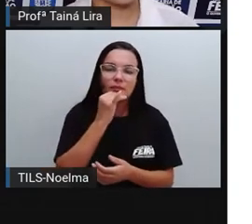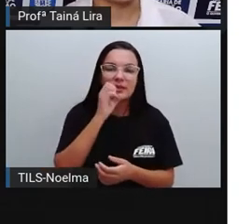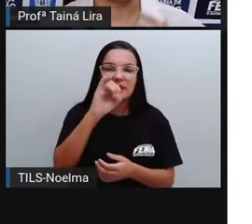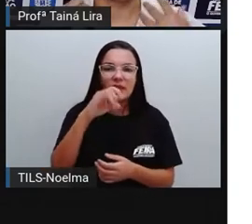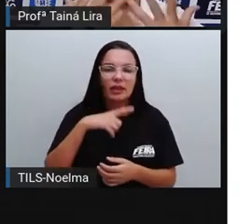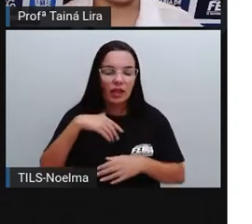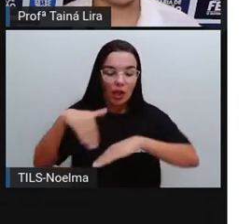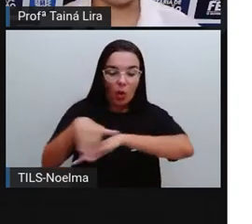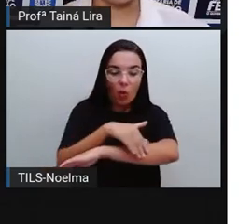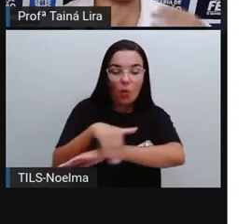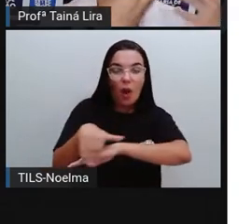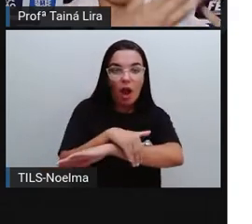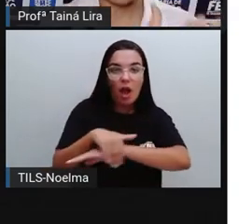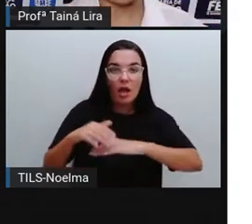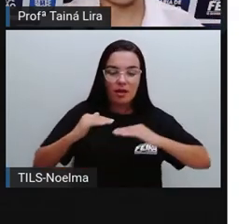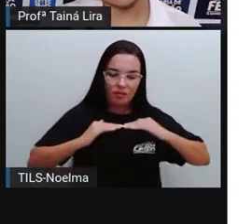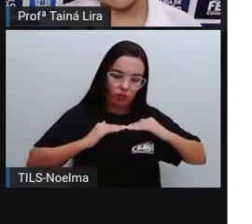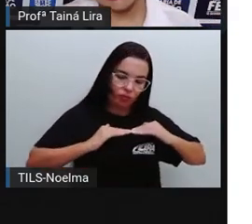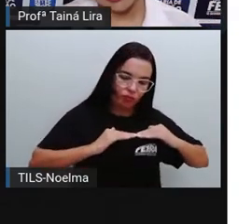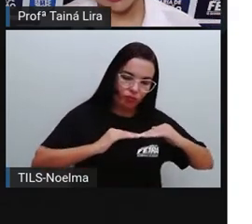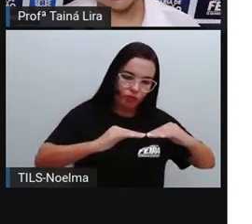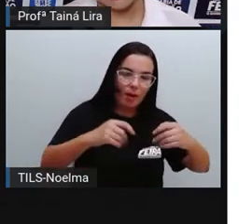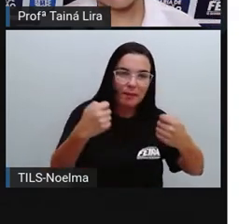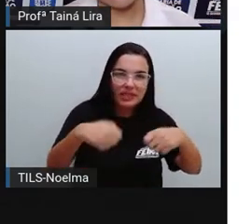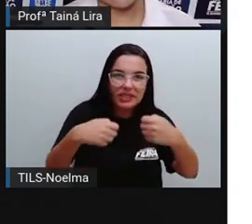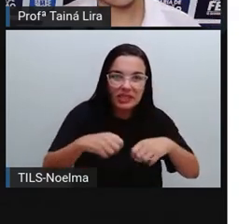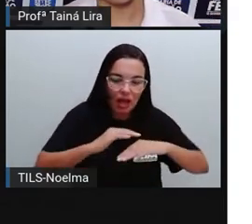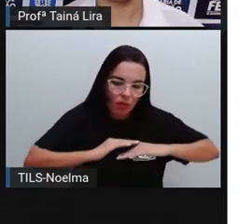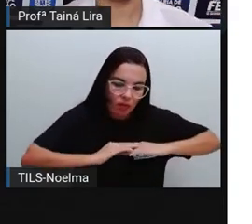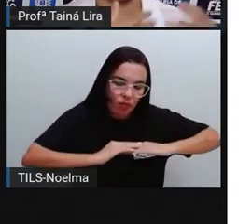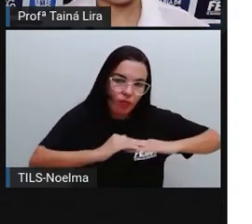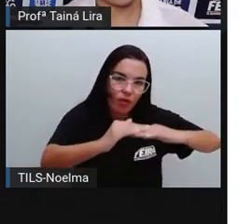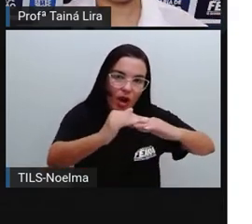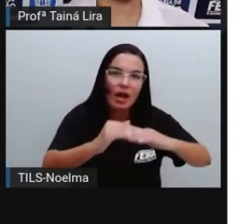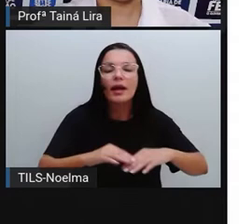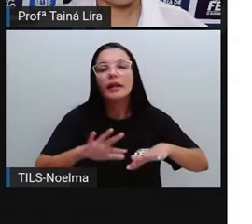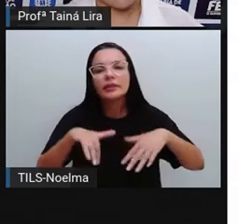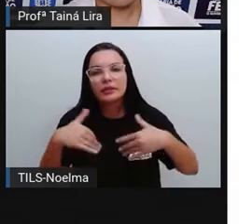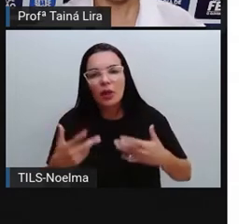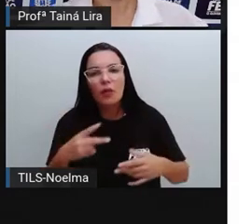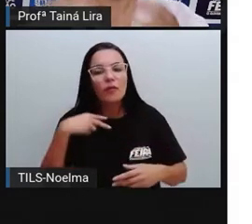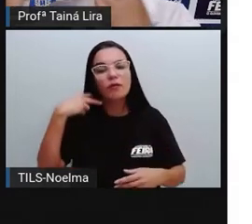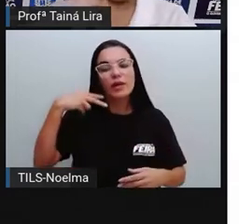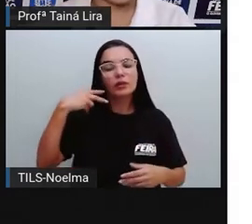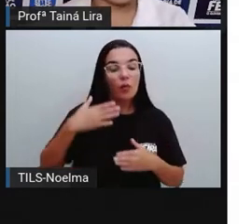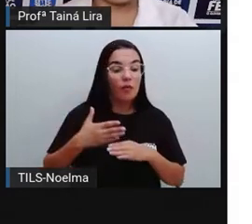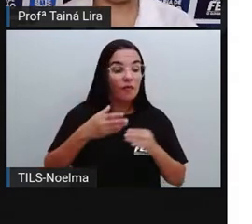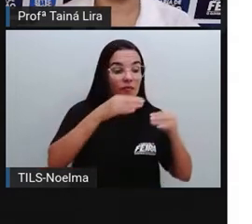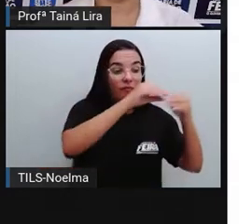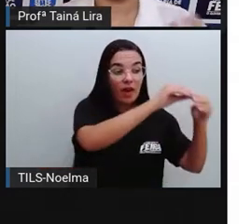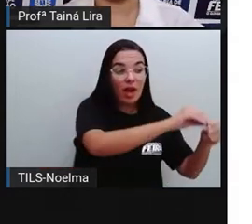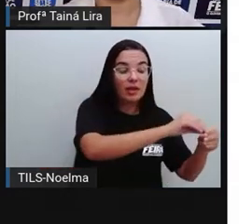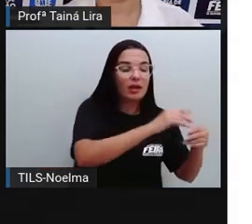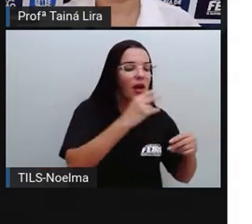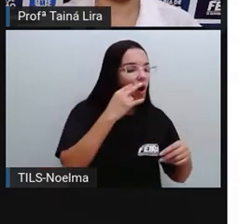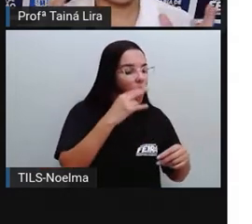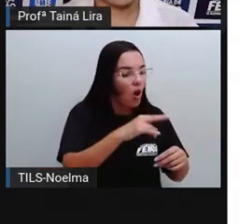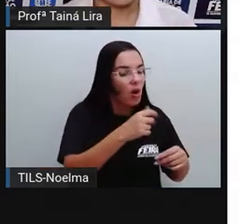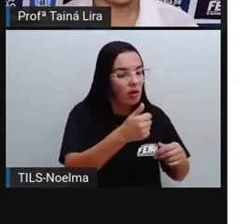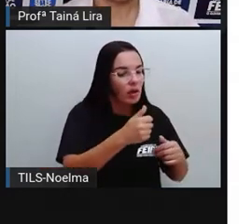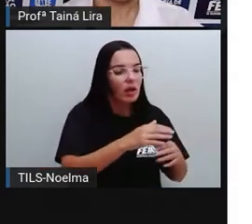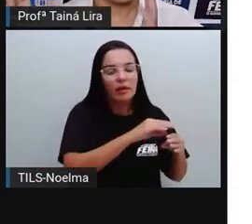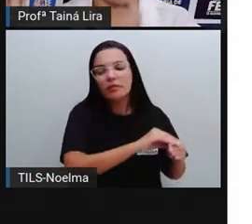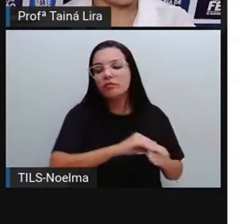calçar e a população passou essa informação para o vereador, ele pode ir lá, observar e sugerir ao prefeito. Ó, prefeito,